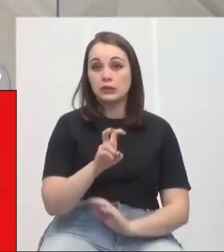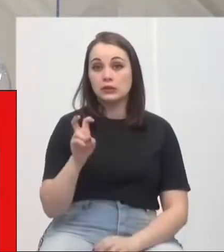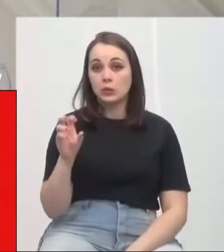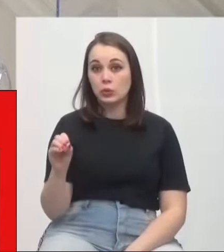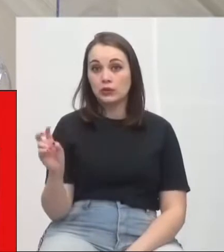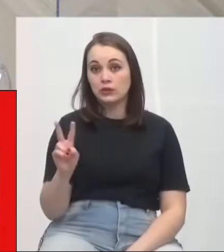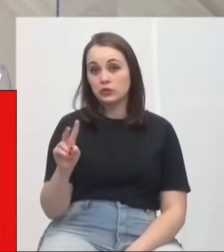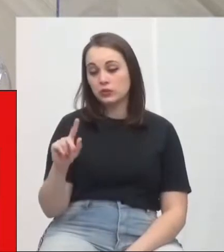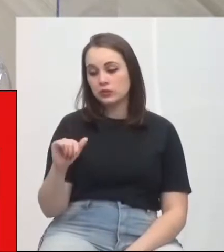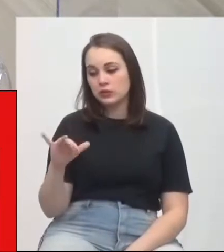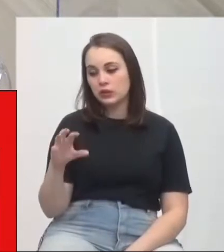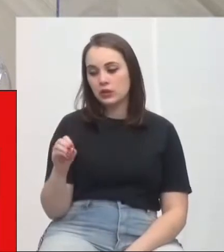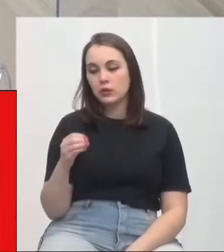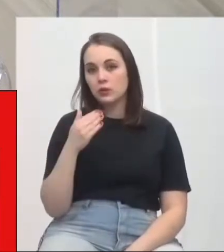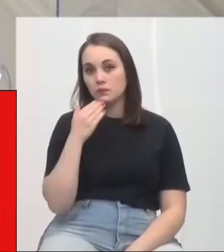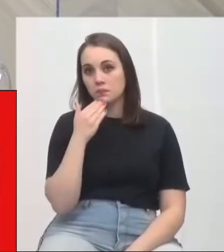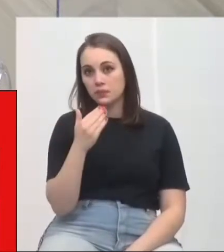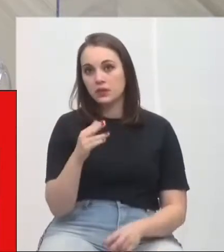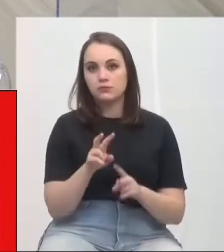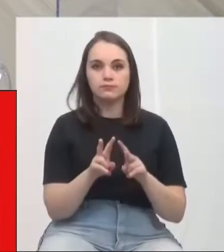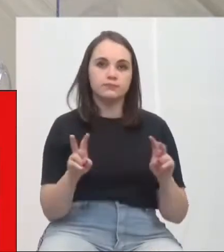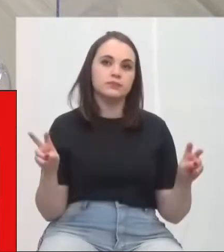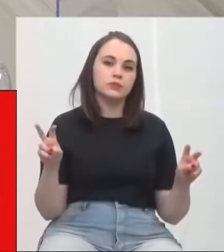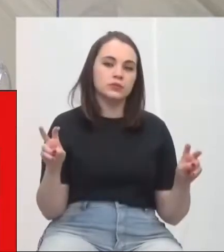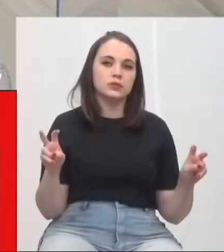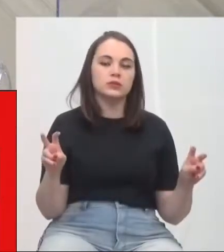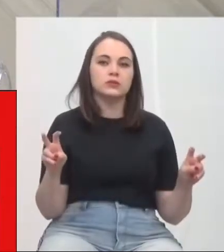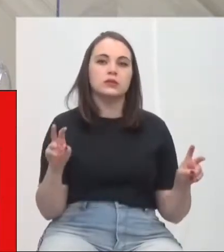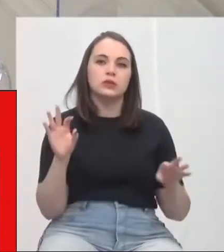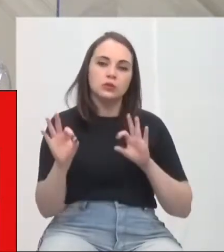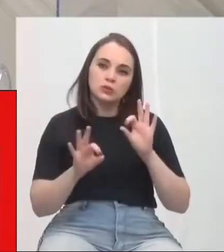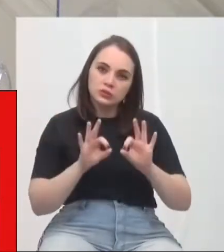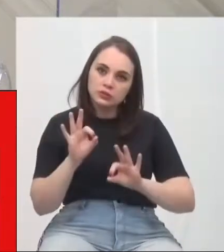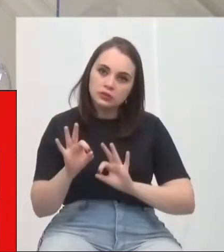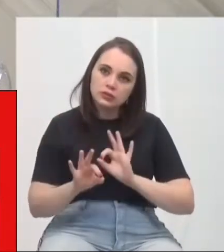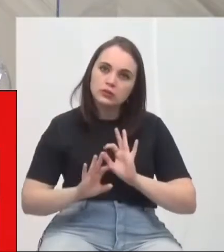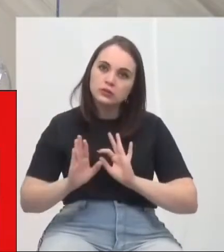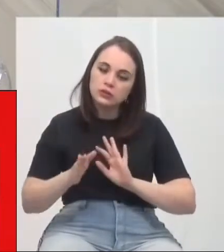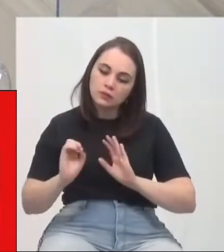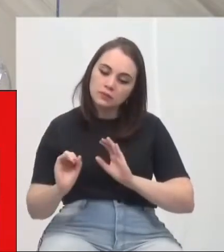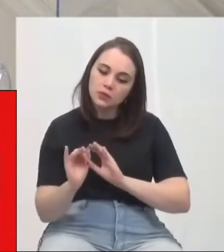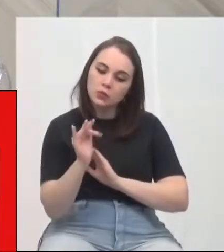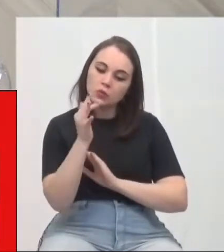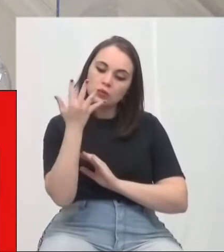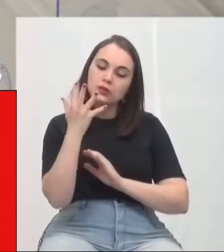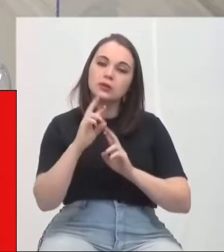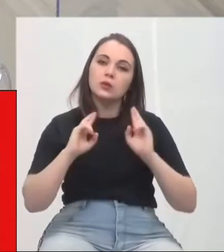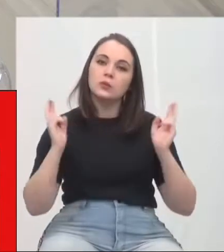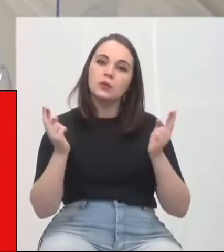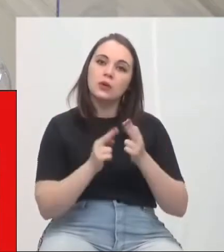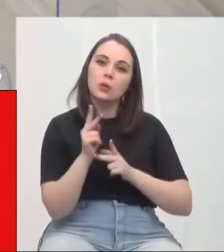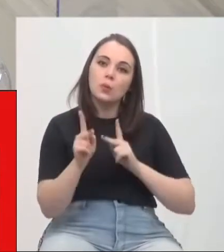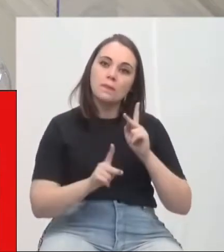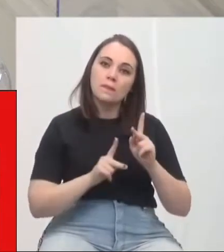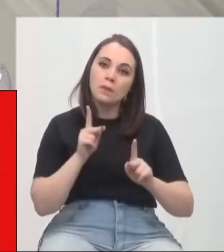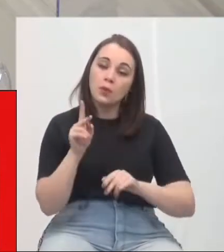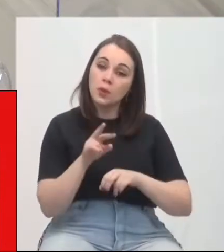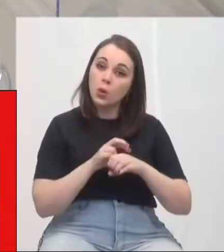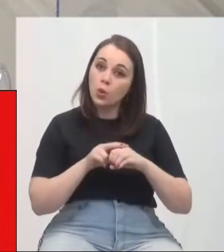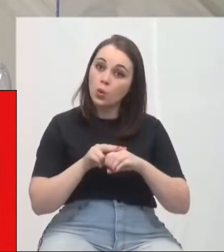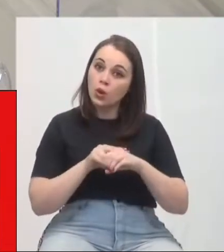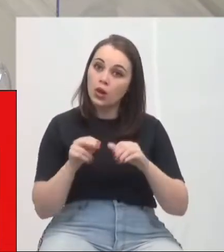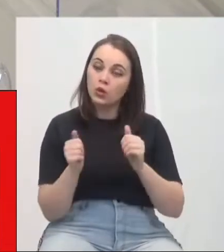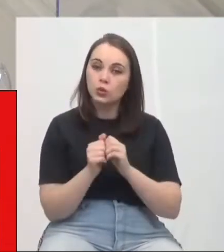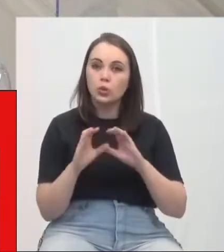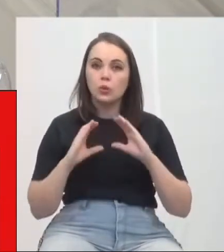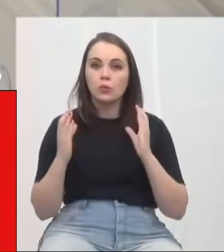vereador Zário José Casagrande, requer-se à mesa, ouvindo o plenário na forma regimental, a realização de audiência pública virtual com a comunidade